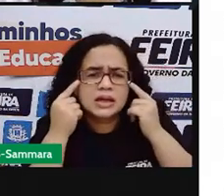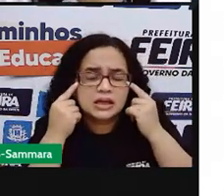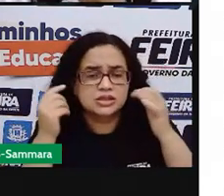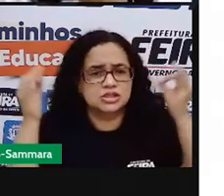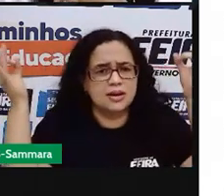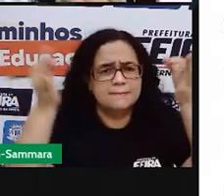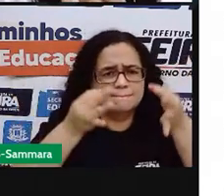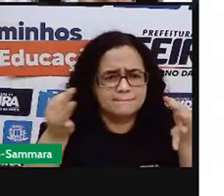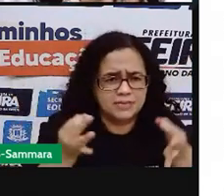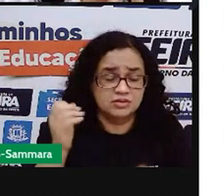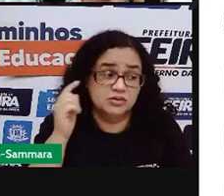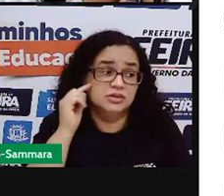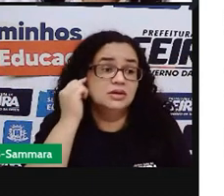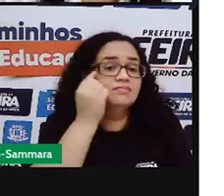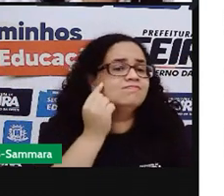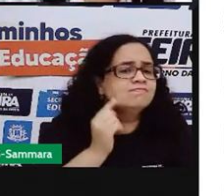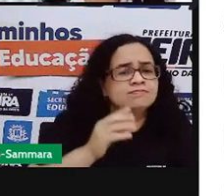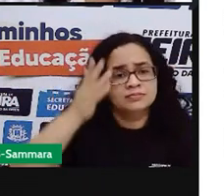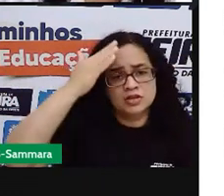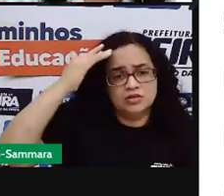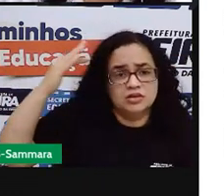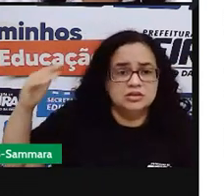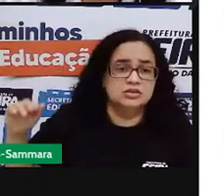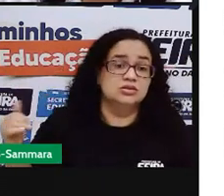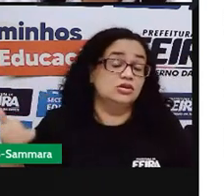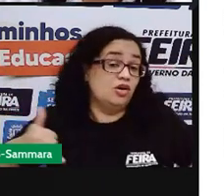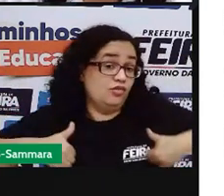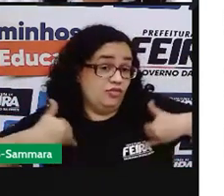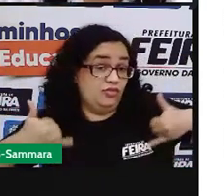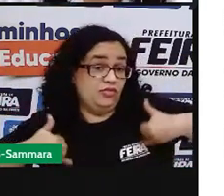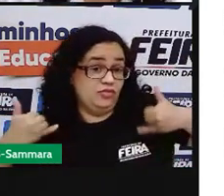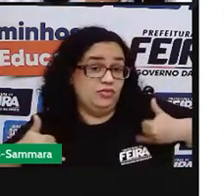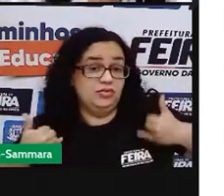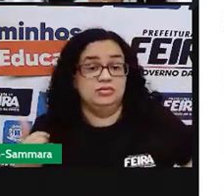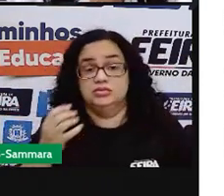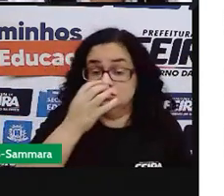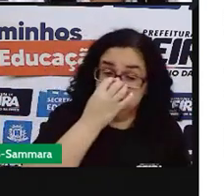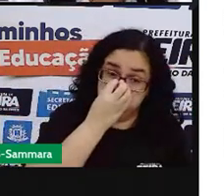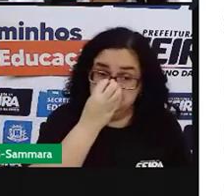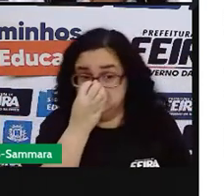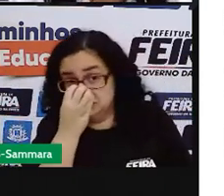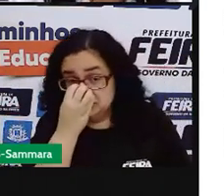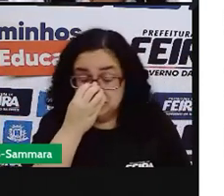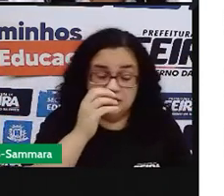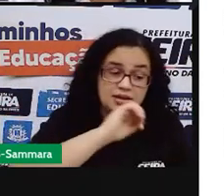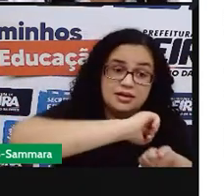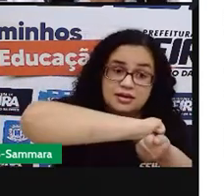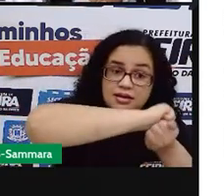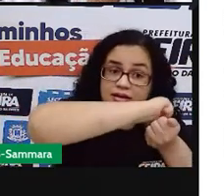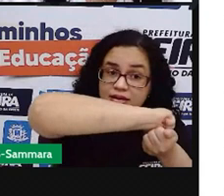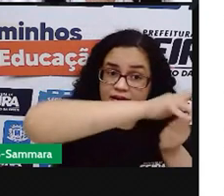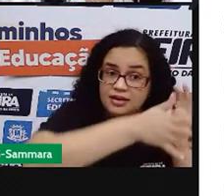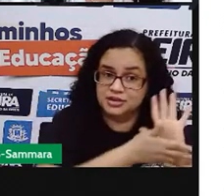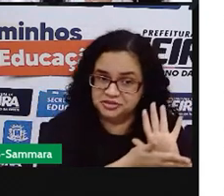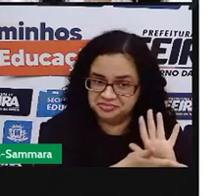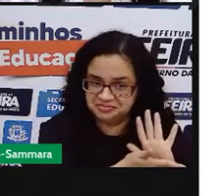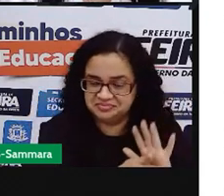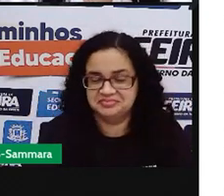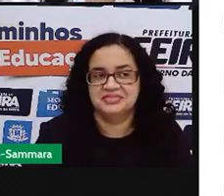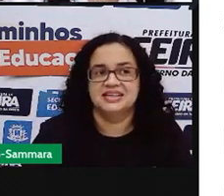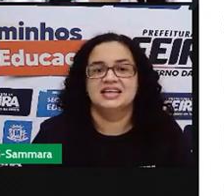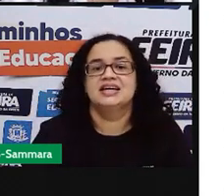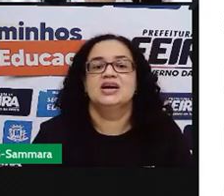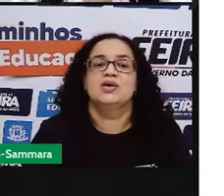Atrás de maquiagens artísticas, de aniversário e de circo. Ali é arte. Quando